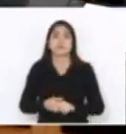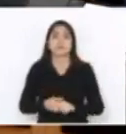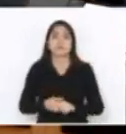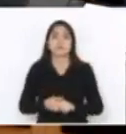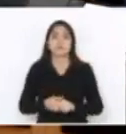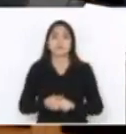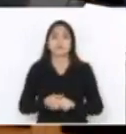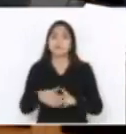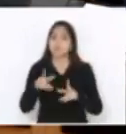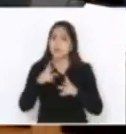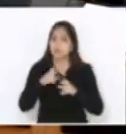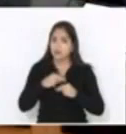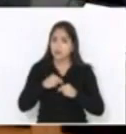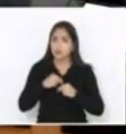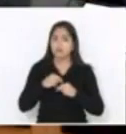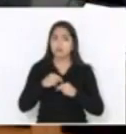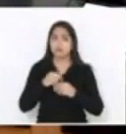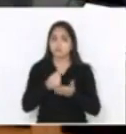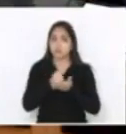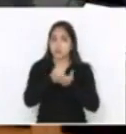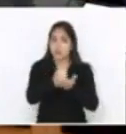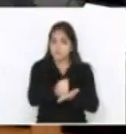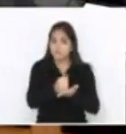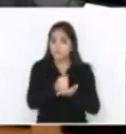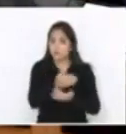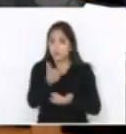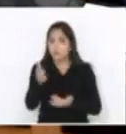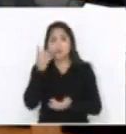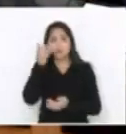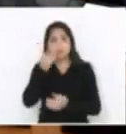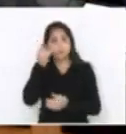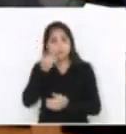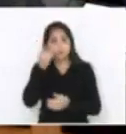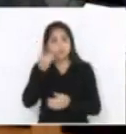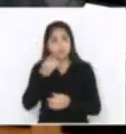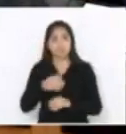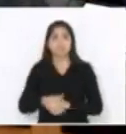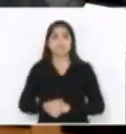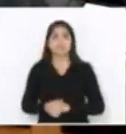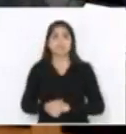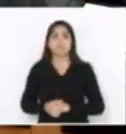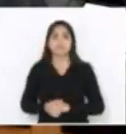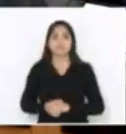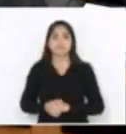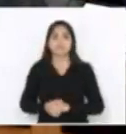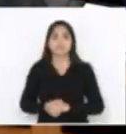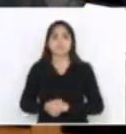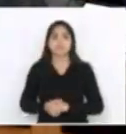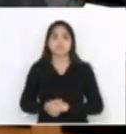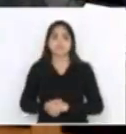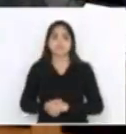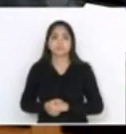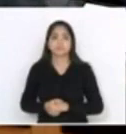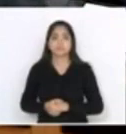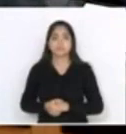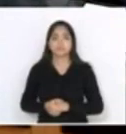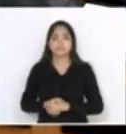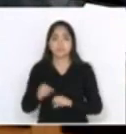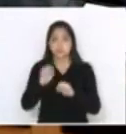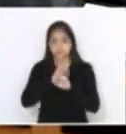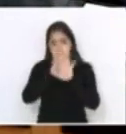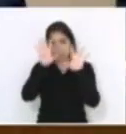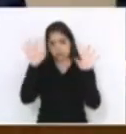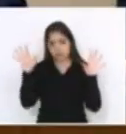merece, sem dúvida nenhuma, o apoio aqui desse parlamento, esse destaque. Presidente, só para esclarecimento, um minuto.